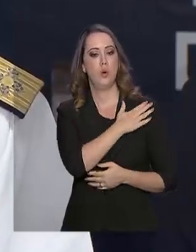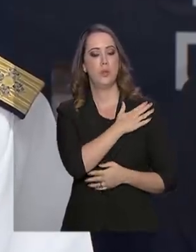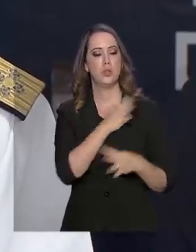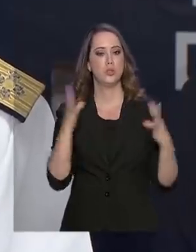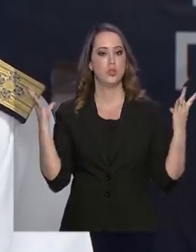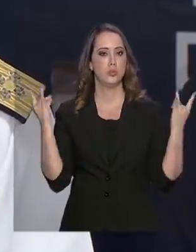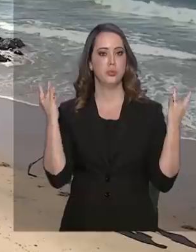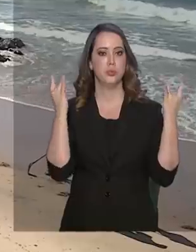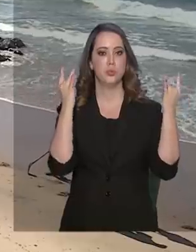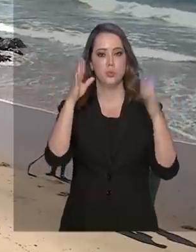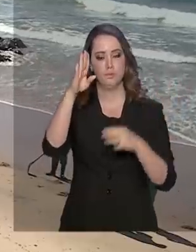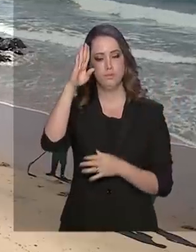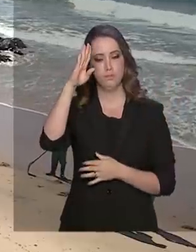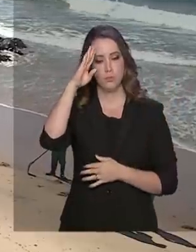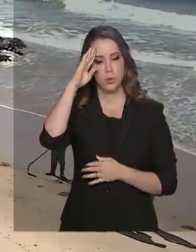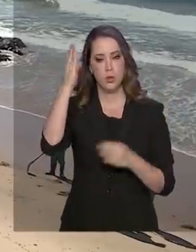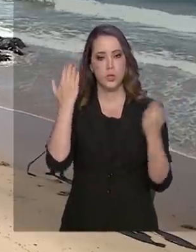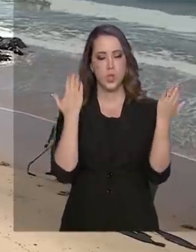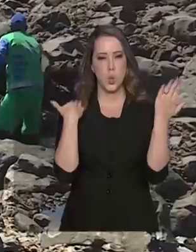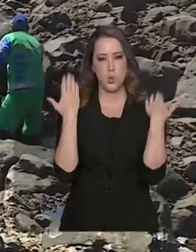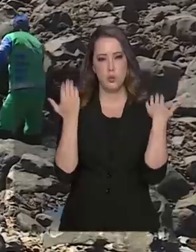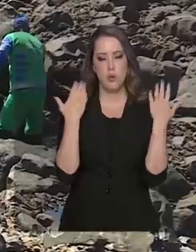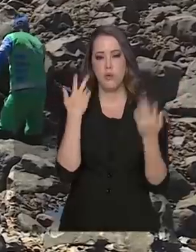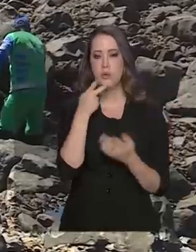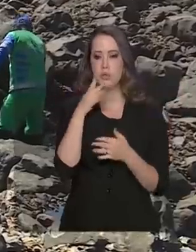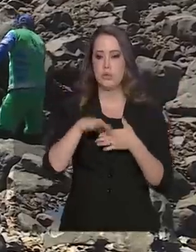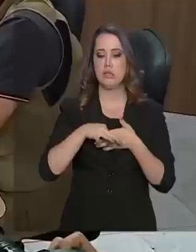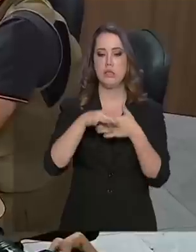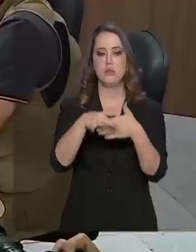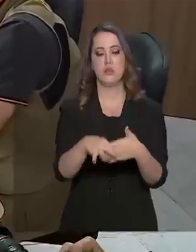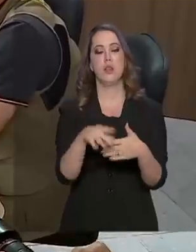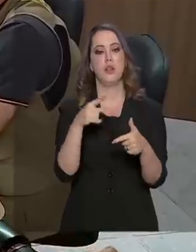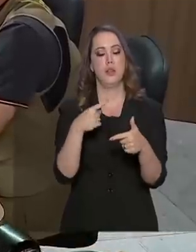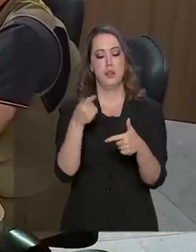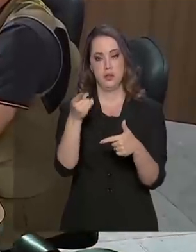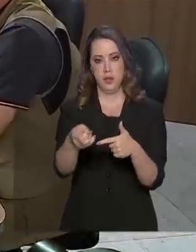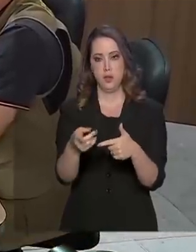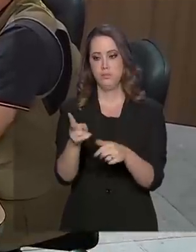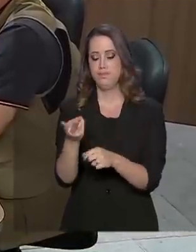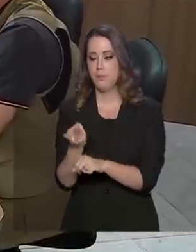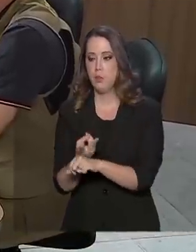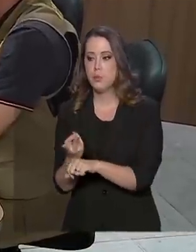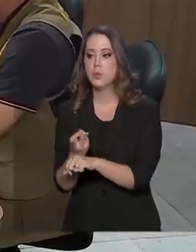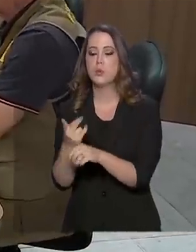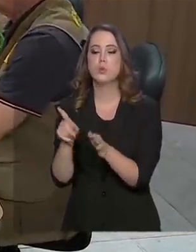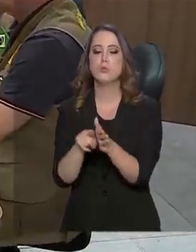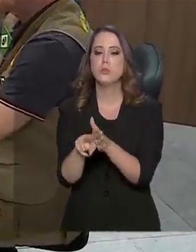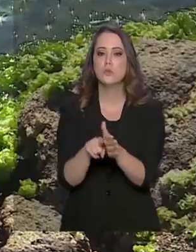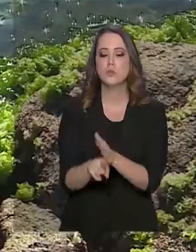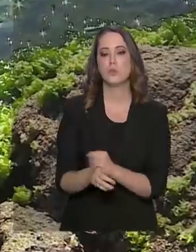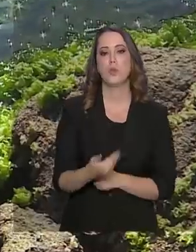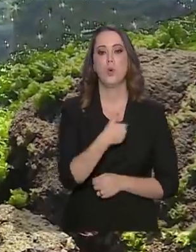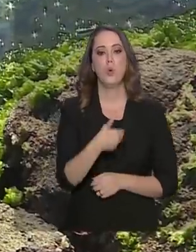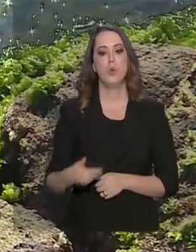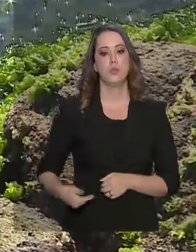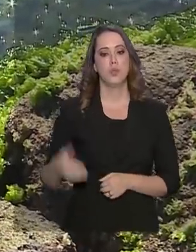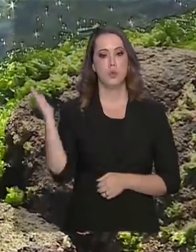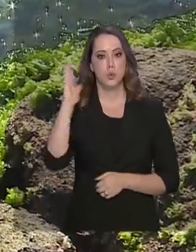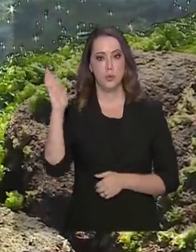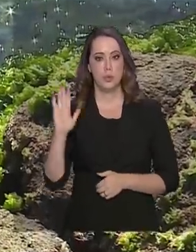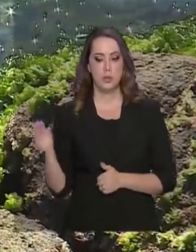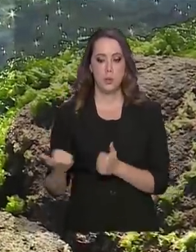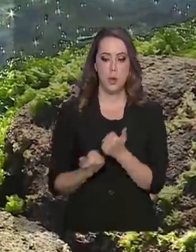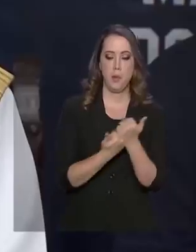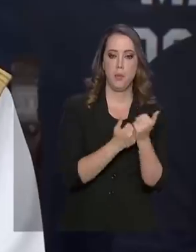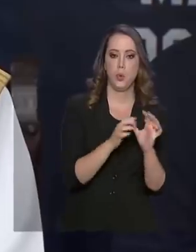operações navais e que coordena as operações relacionadas ao desastre, o governo brasileiro está recebendo apoio de uma assessoria